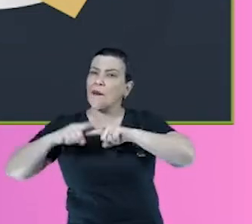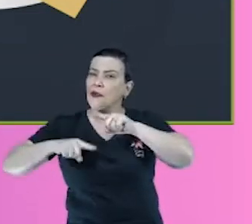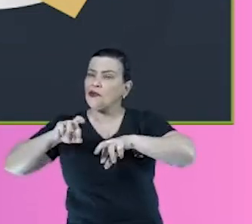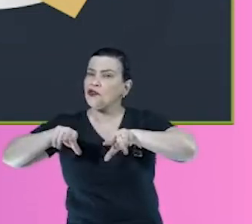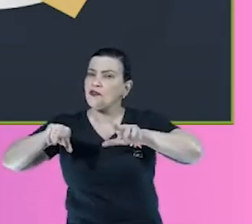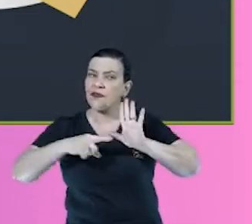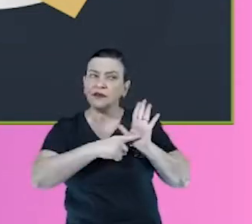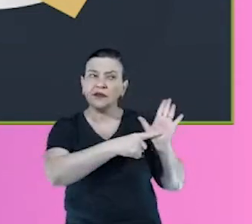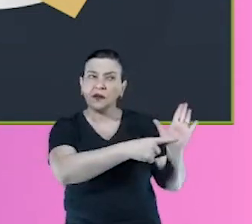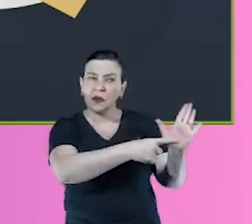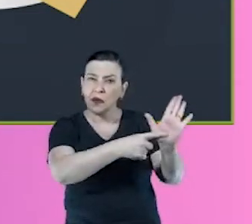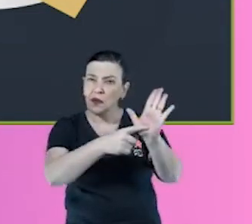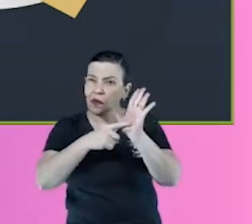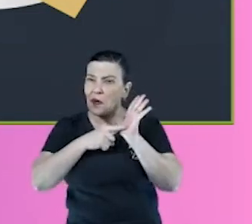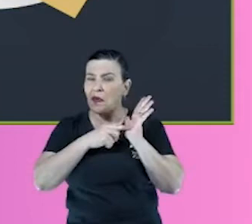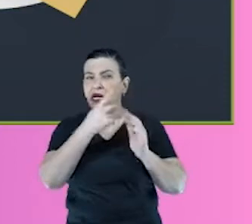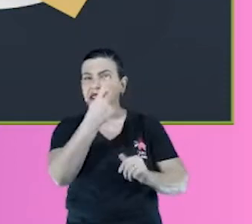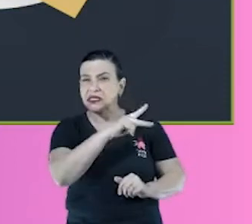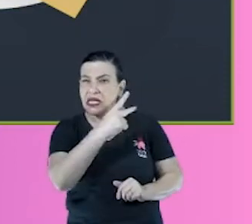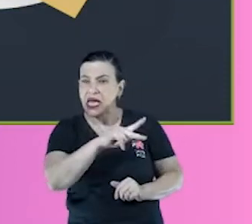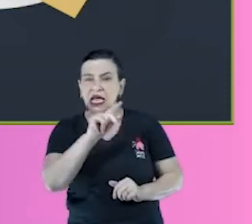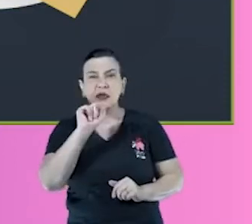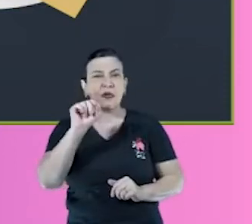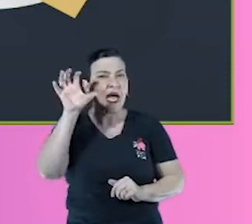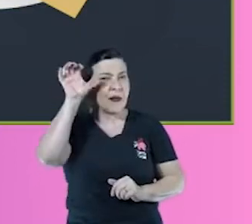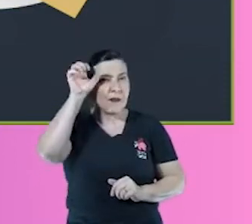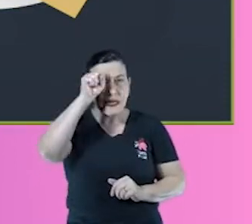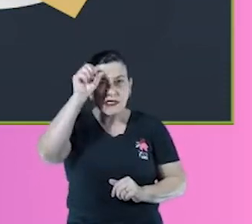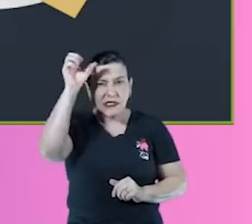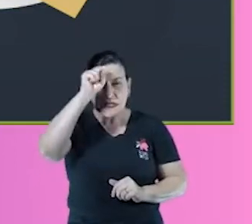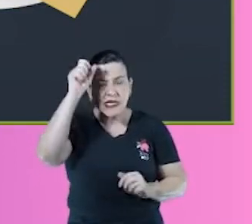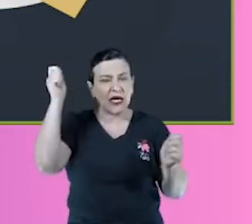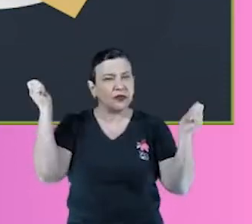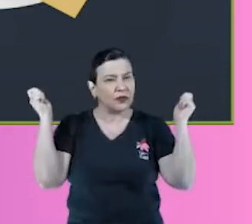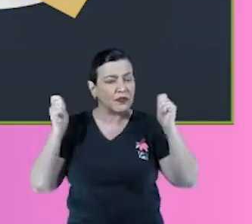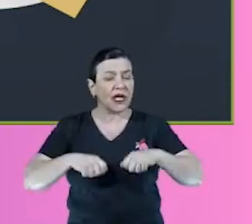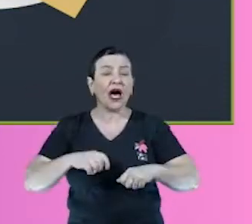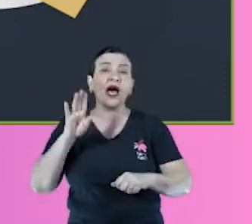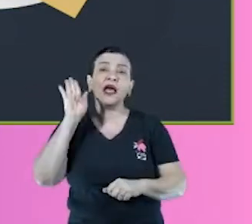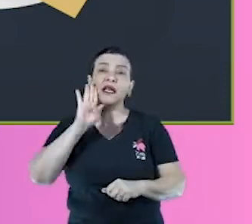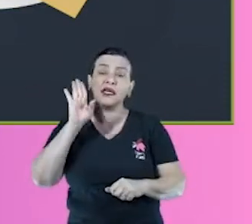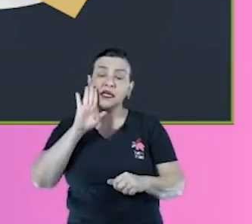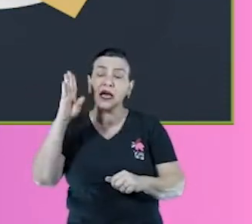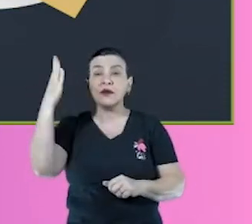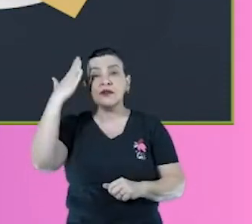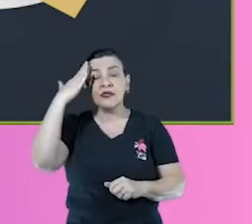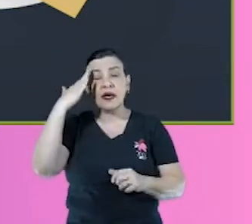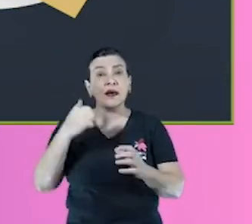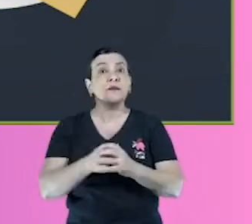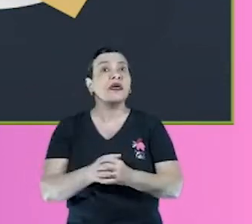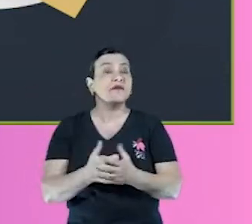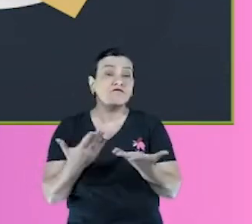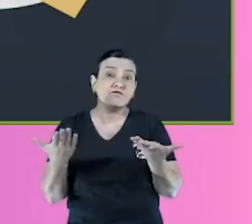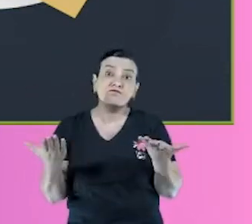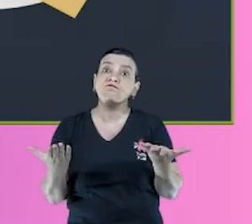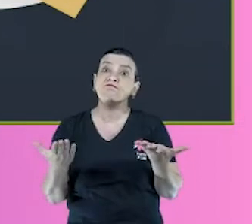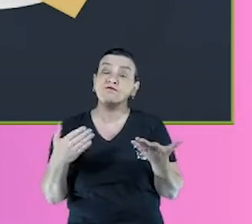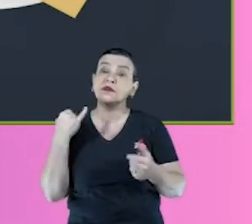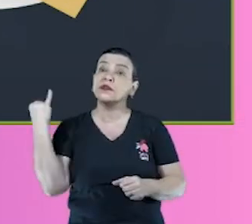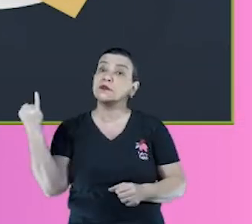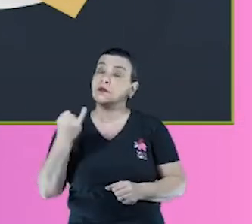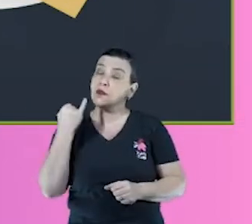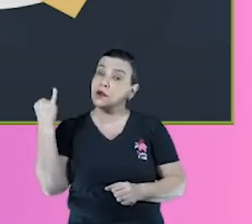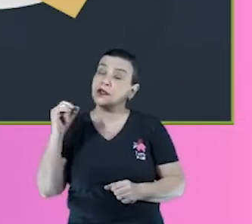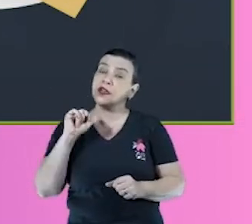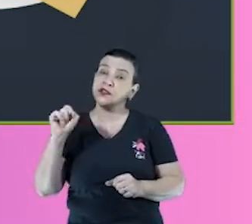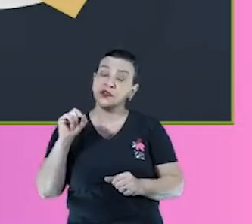de know-how, de conhecimento pra aprender aqui com a gente. Então é super legal saber que a grande maioria absoluta vem de pequenas e médias